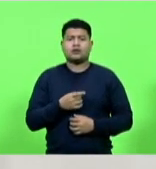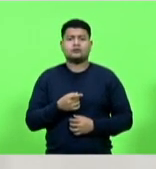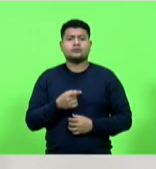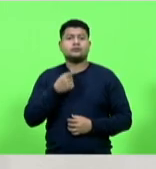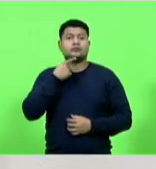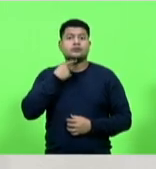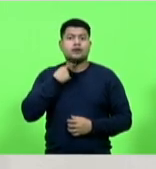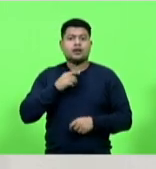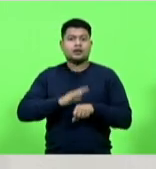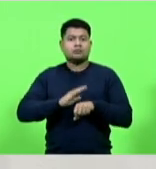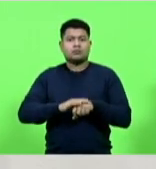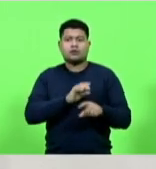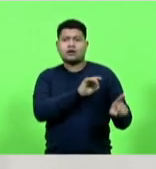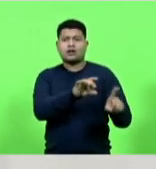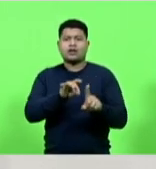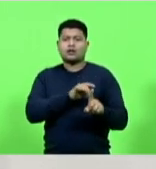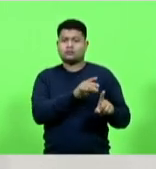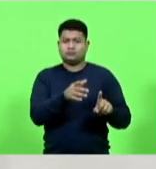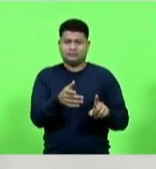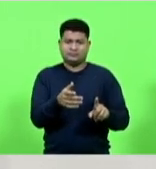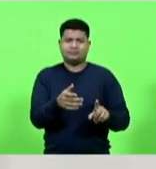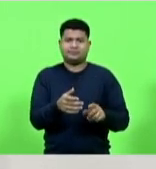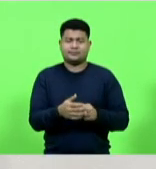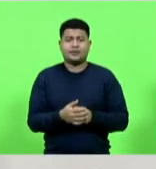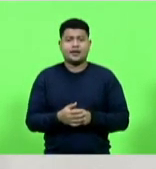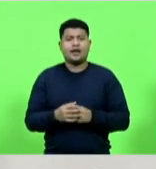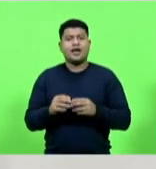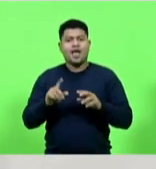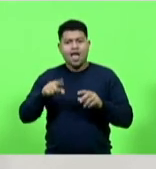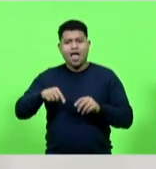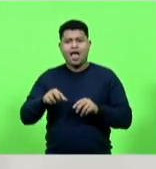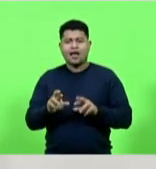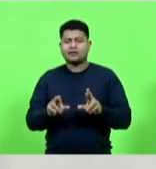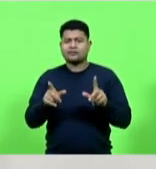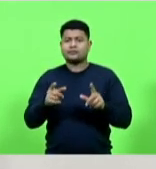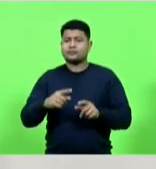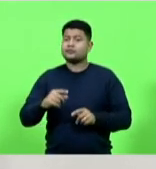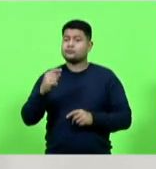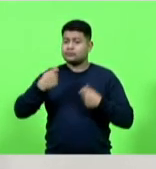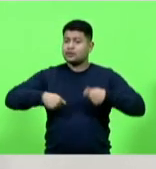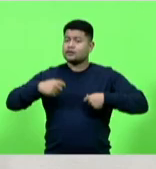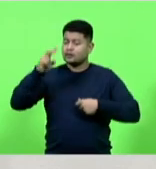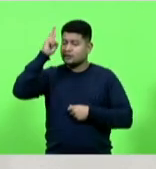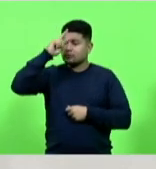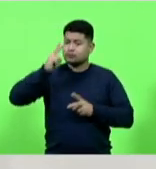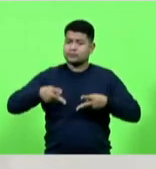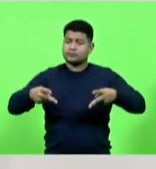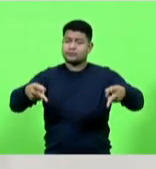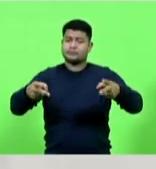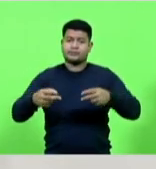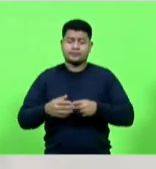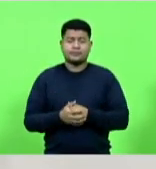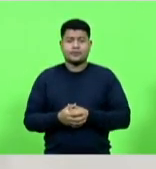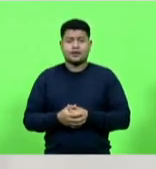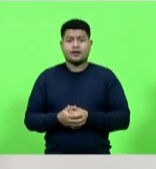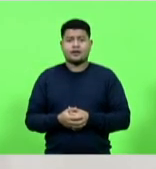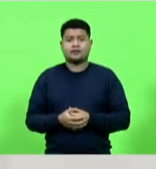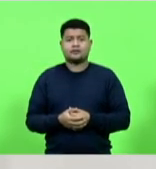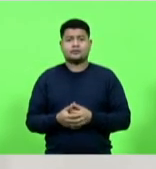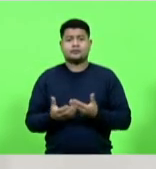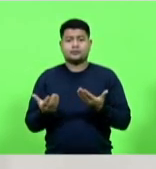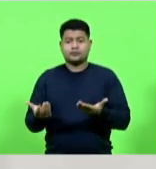um diferencial importante e que sempre merece ser lembrado a radiodifusão catarinense é